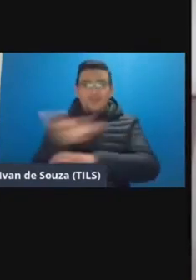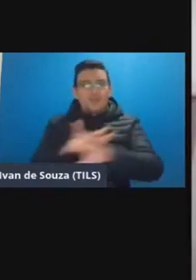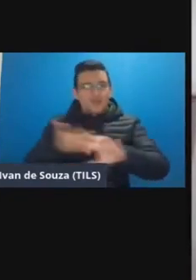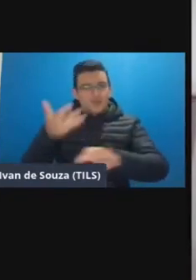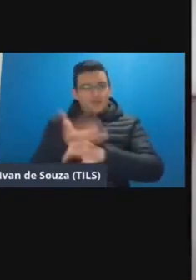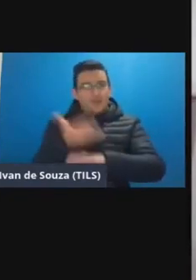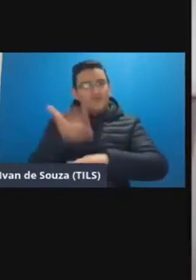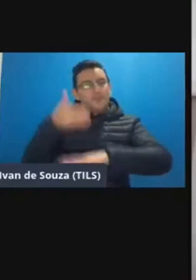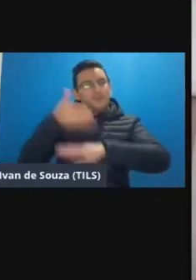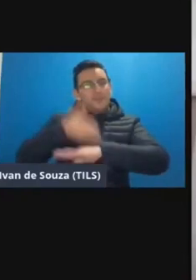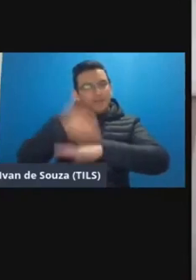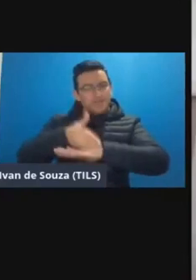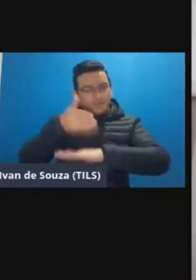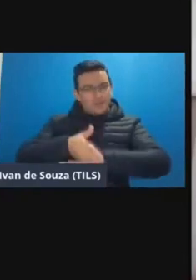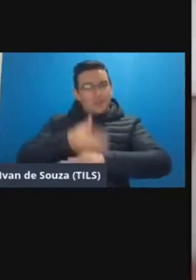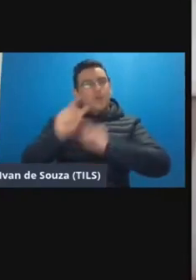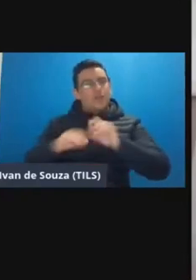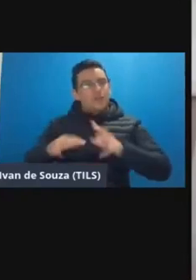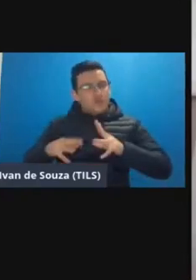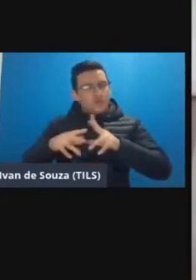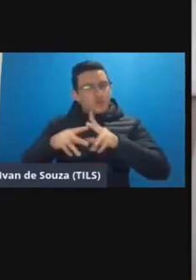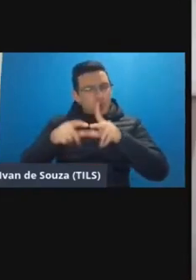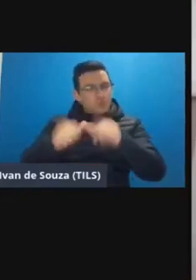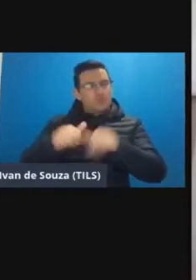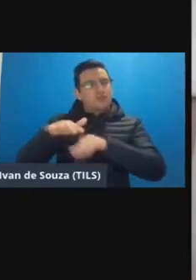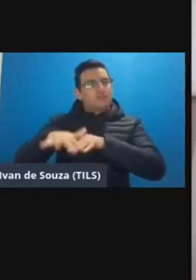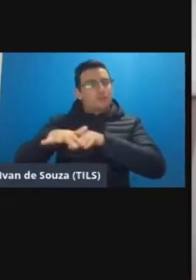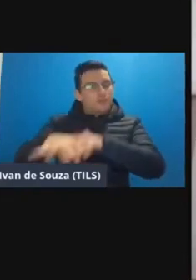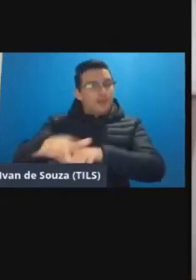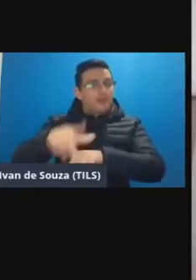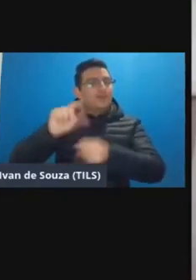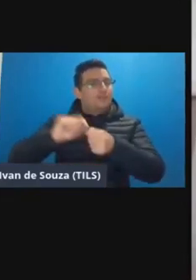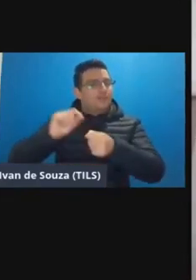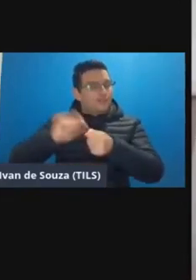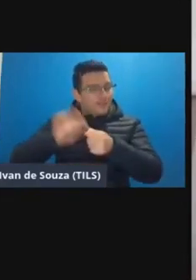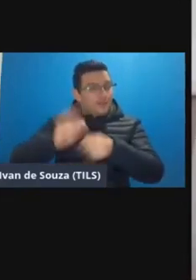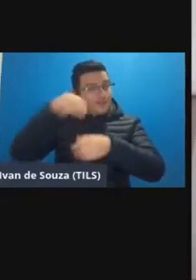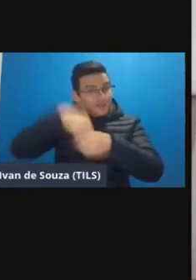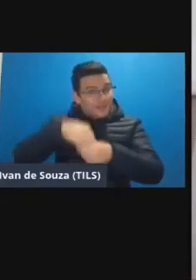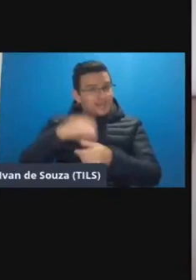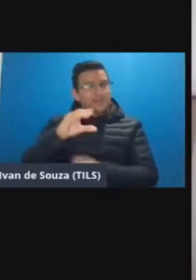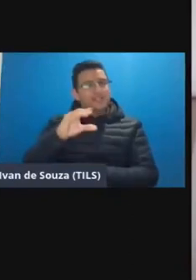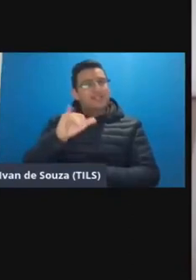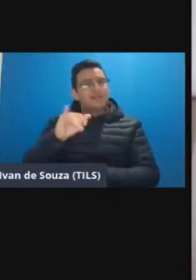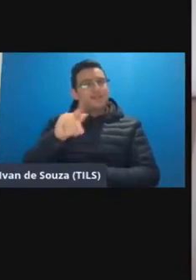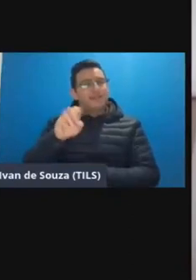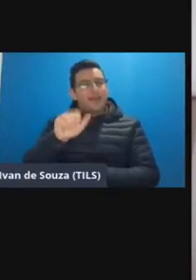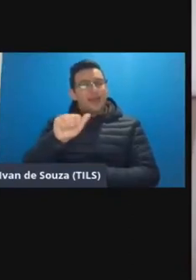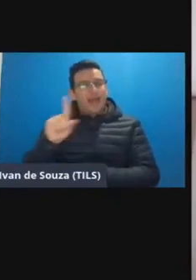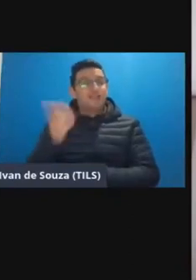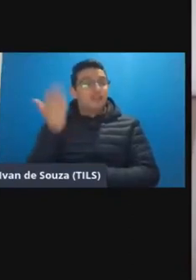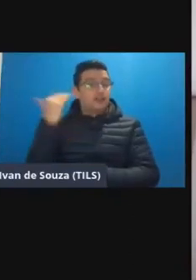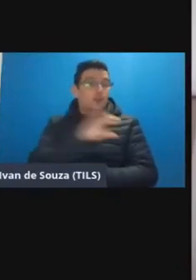participou dessa de todo esse movimento que foi feito ali na CPAD na época estávamos sob a